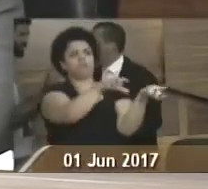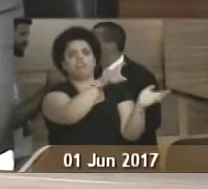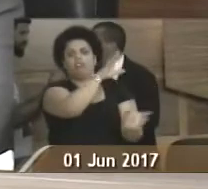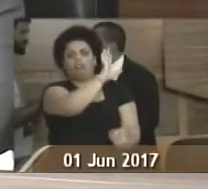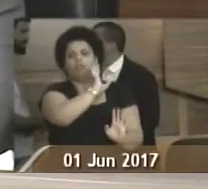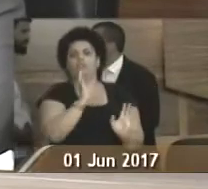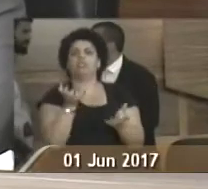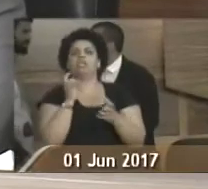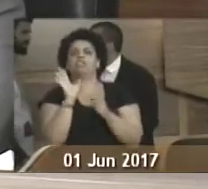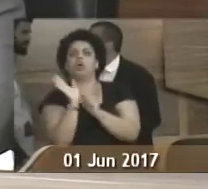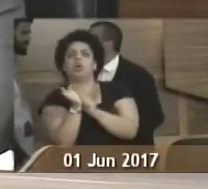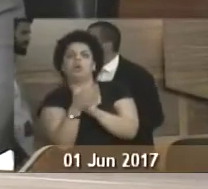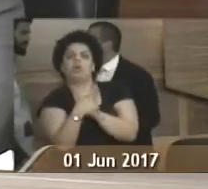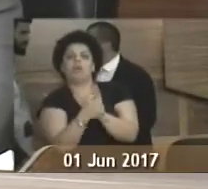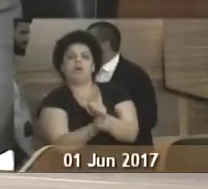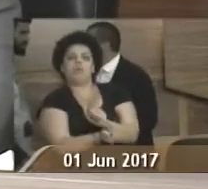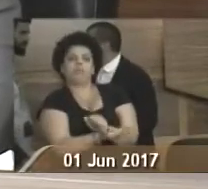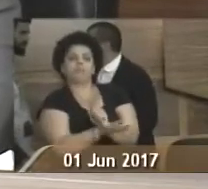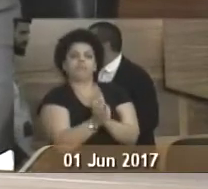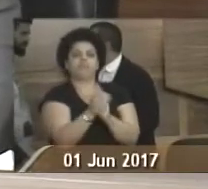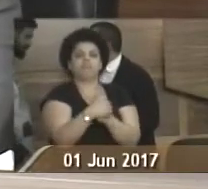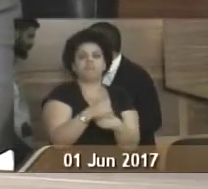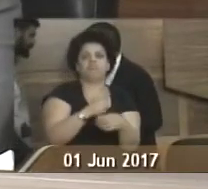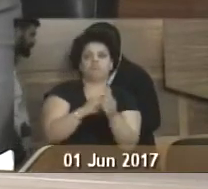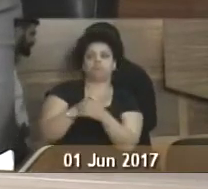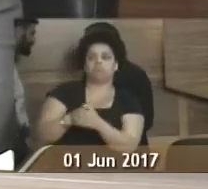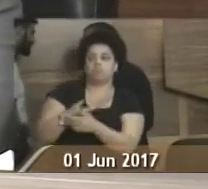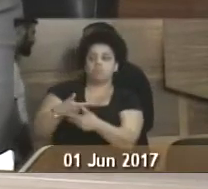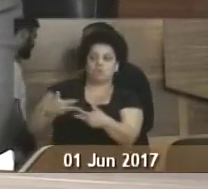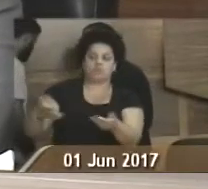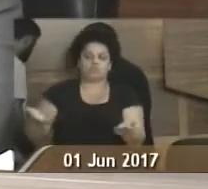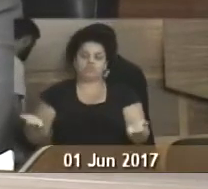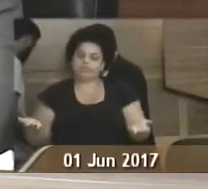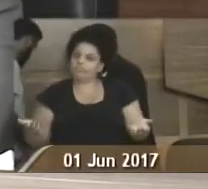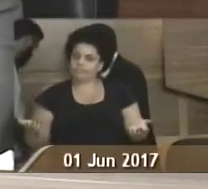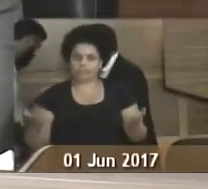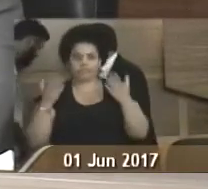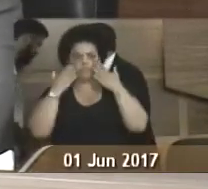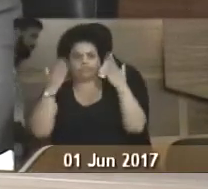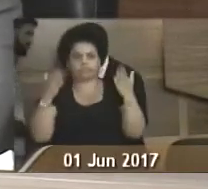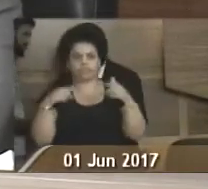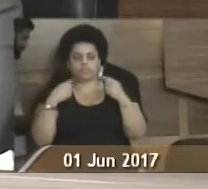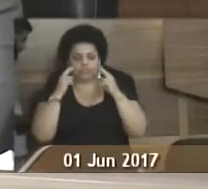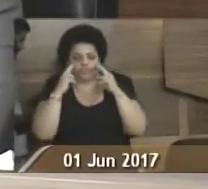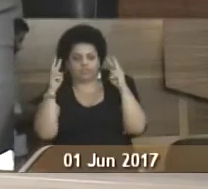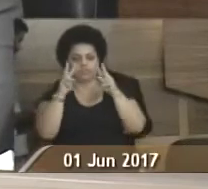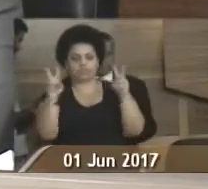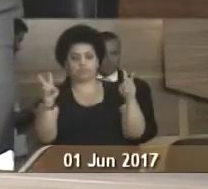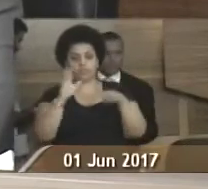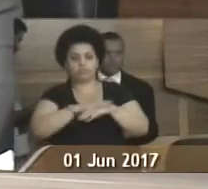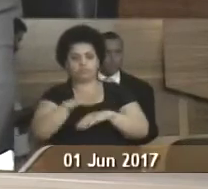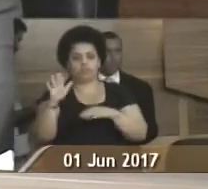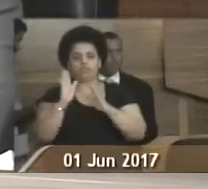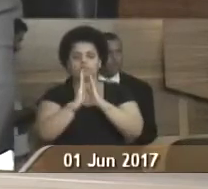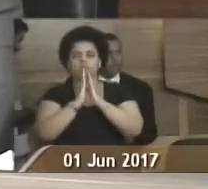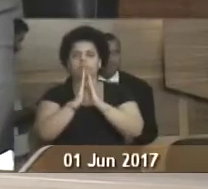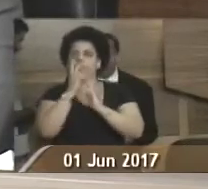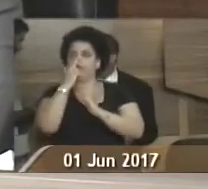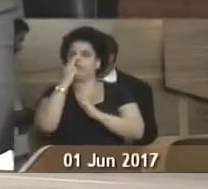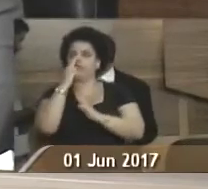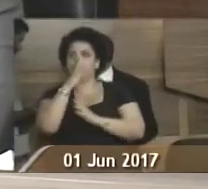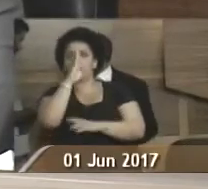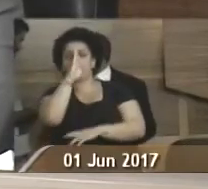querem mais esconder certas coisas ou botar amigos para que não aconteça o que a gente vem assistindo. Aqueles mais santos